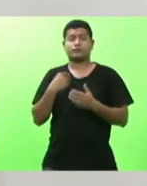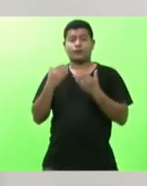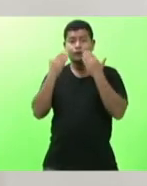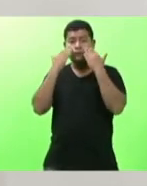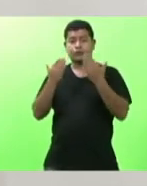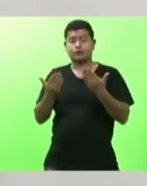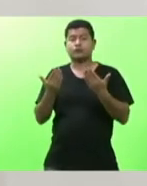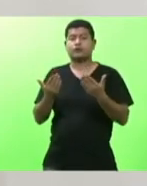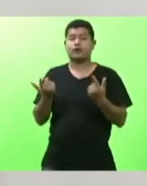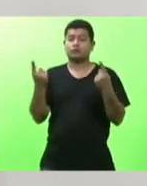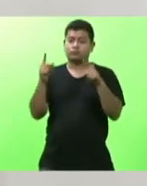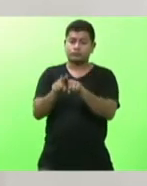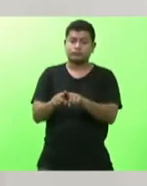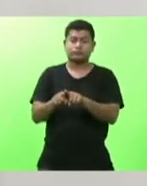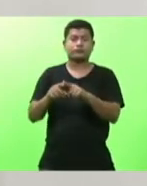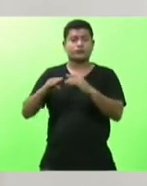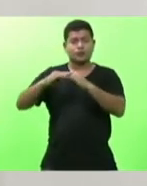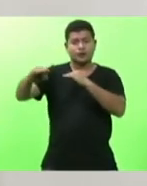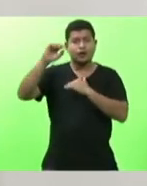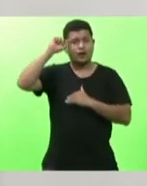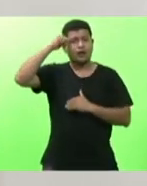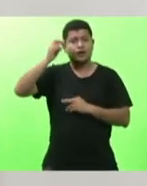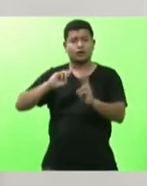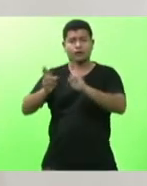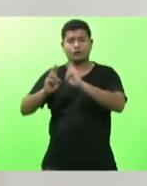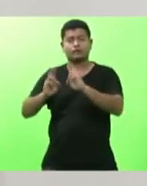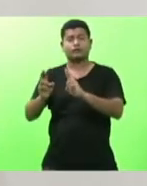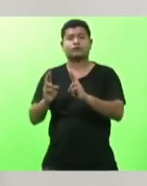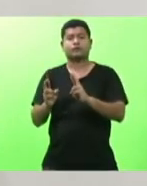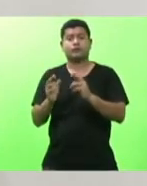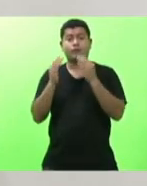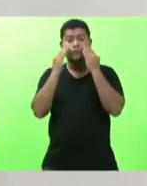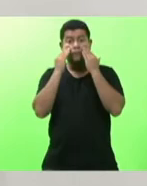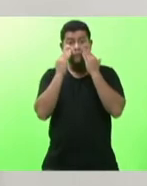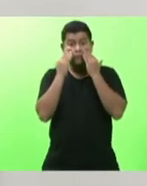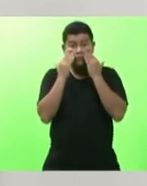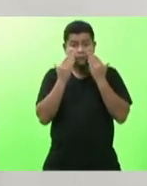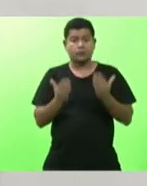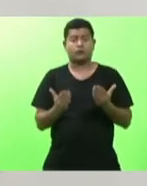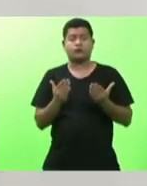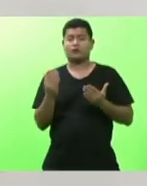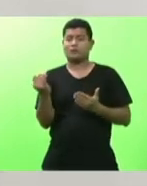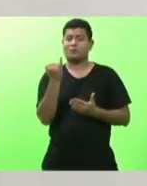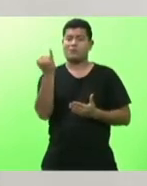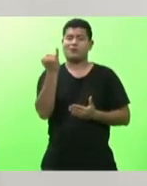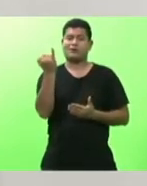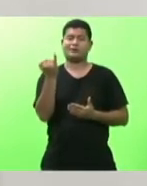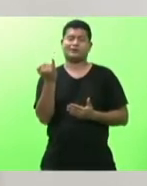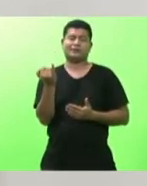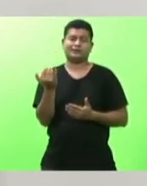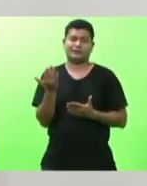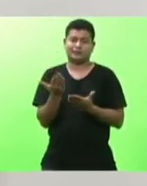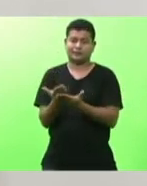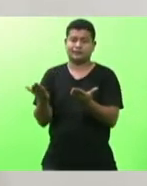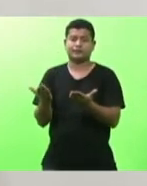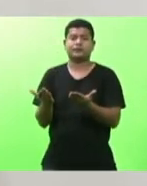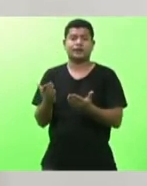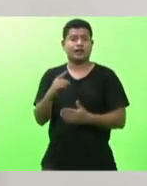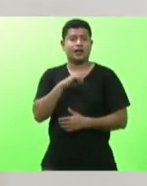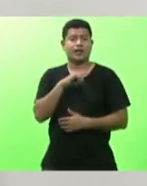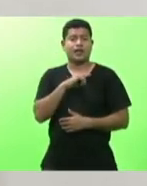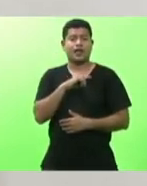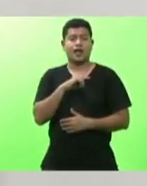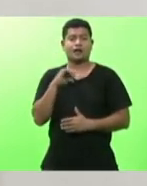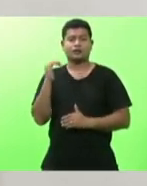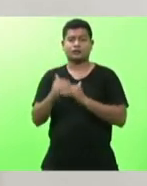convênio com a pavimentação dessa rodovia mostrando toda a importância que essa colonização teve e tem para o